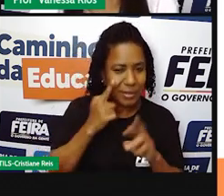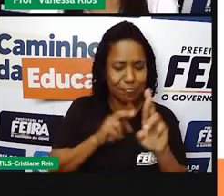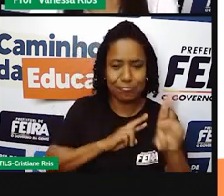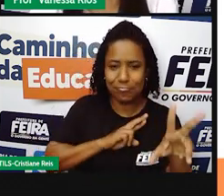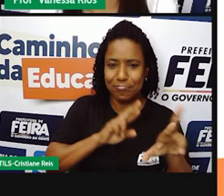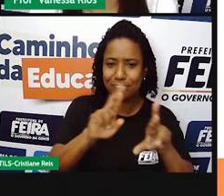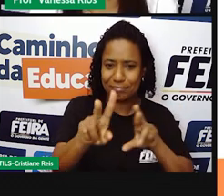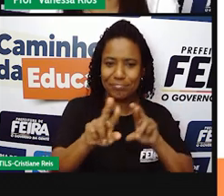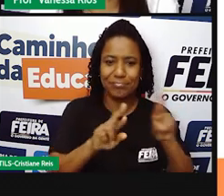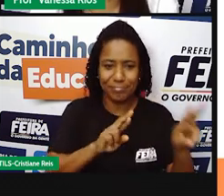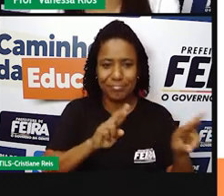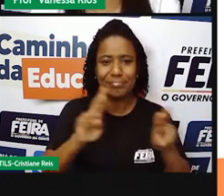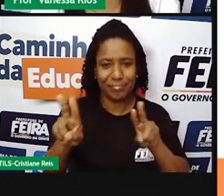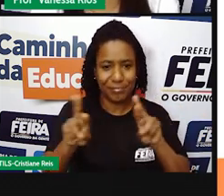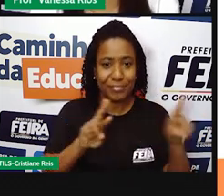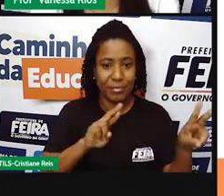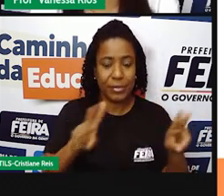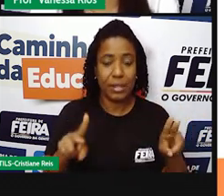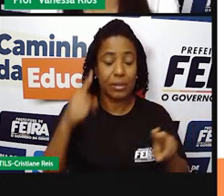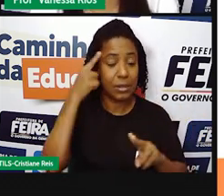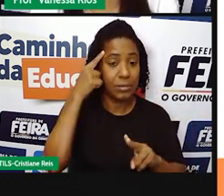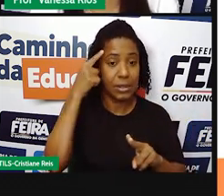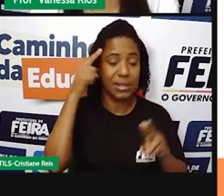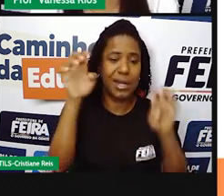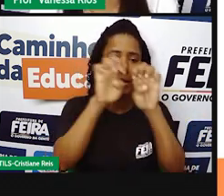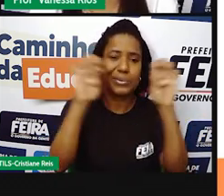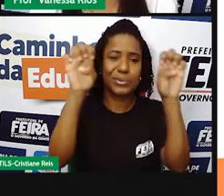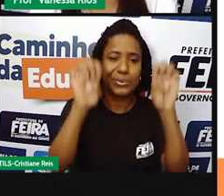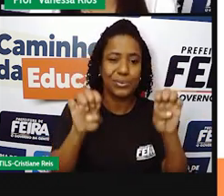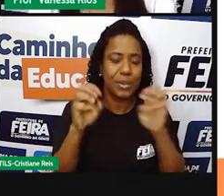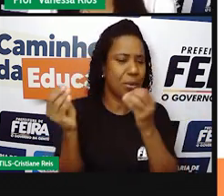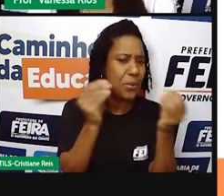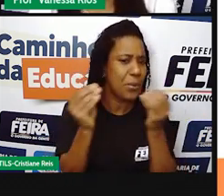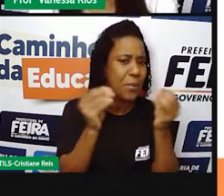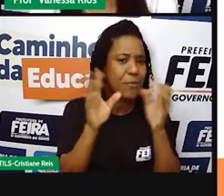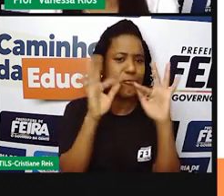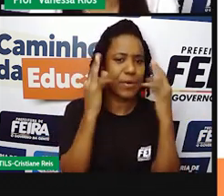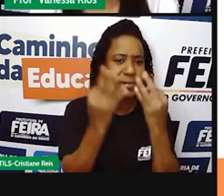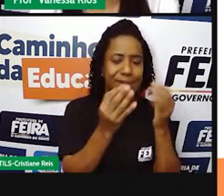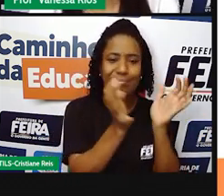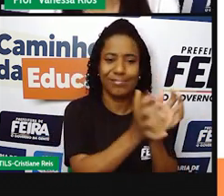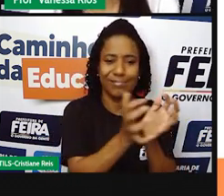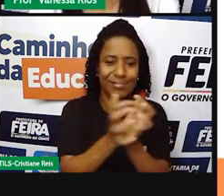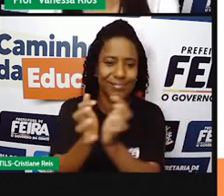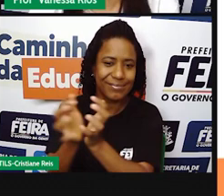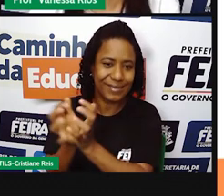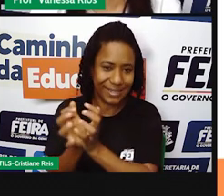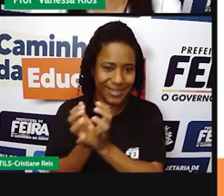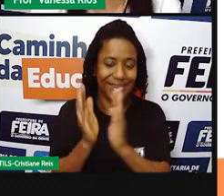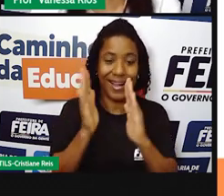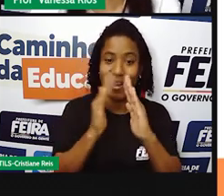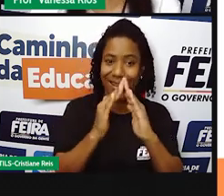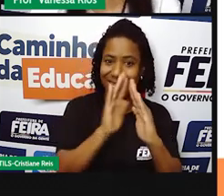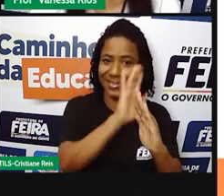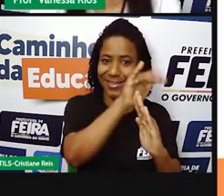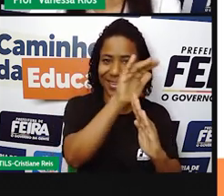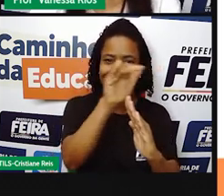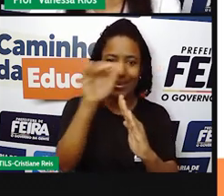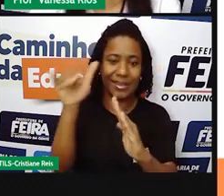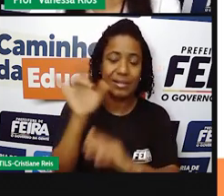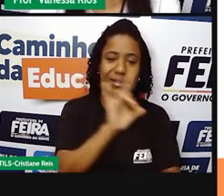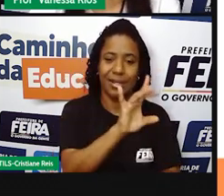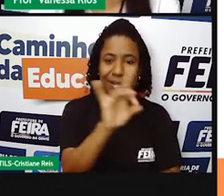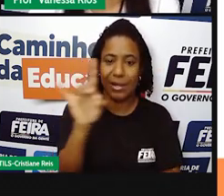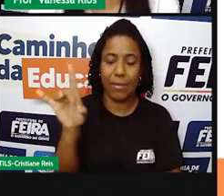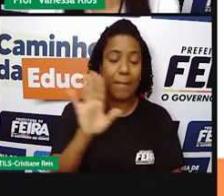Como é que essa estrutura, ela está organizada aí dentro do lar de cada um. Mas o mais importante é